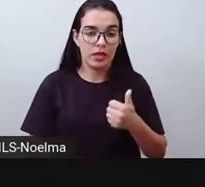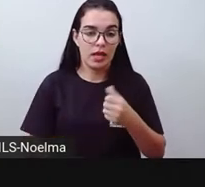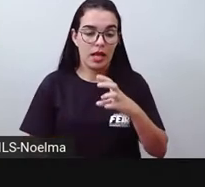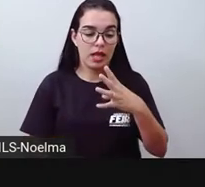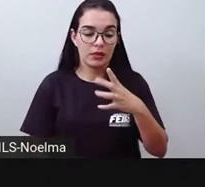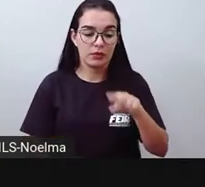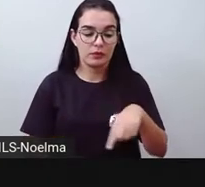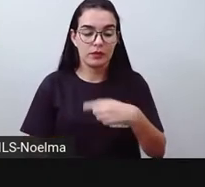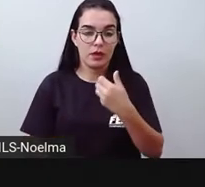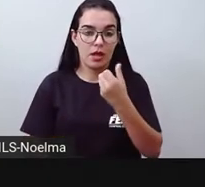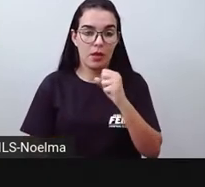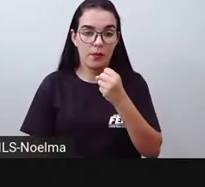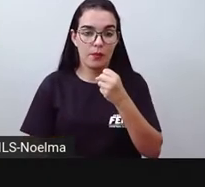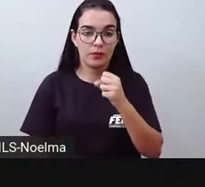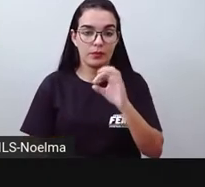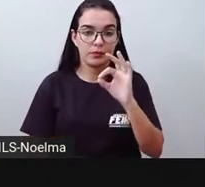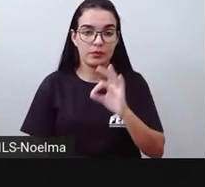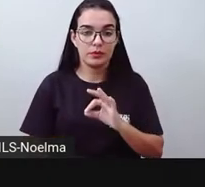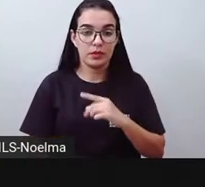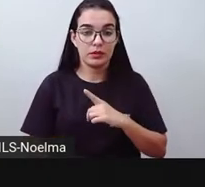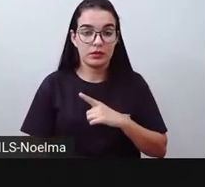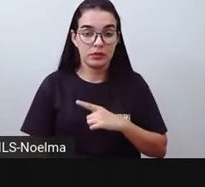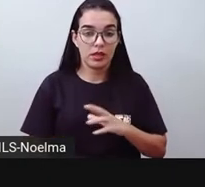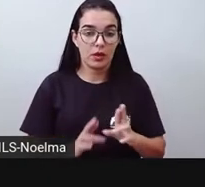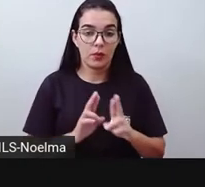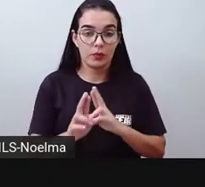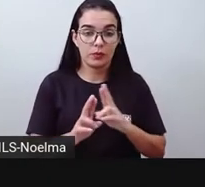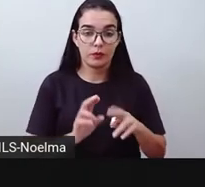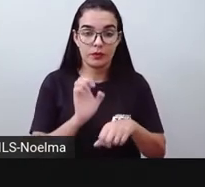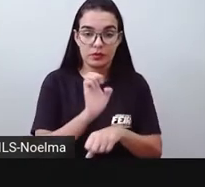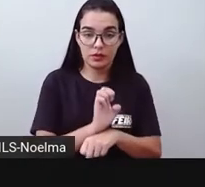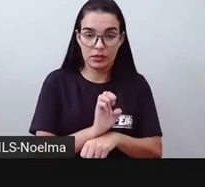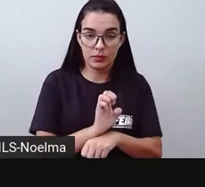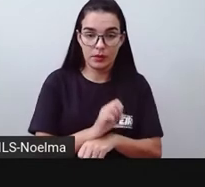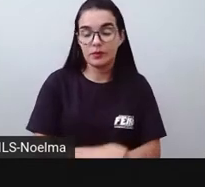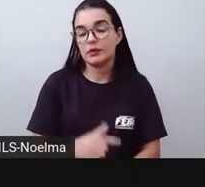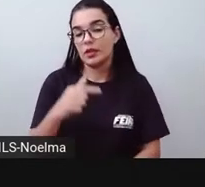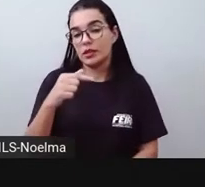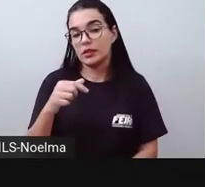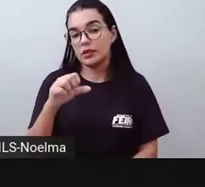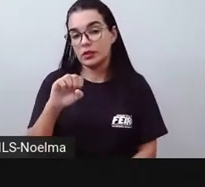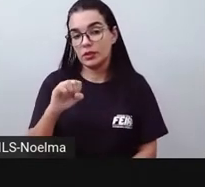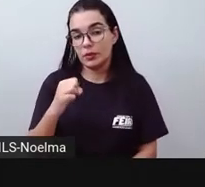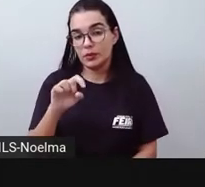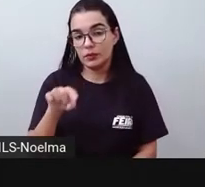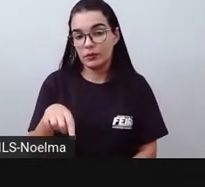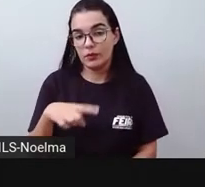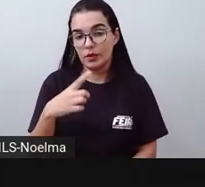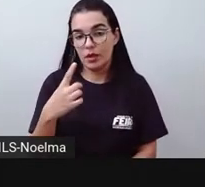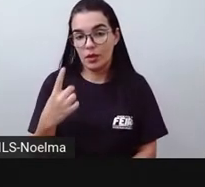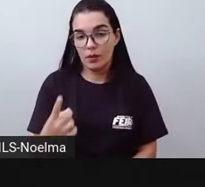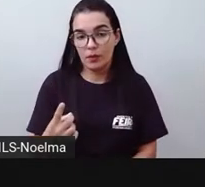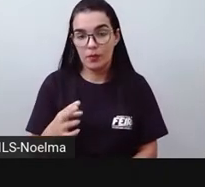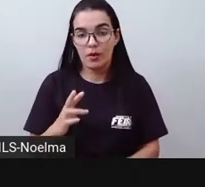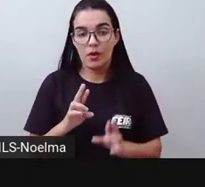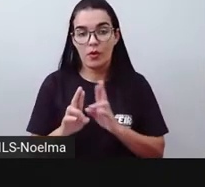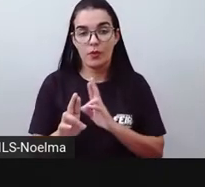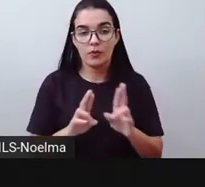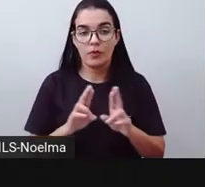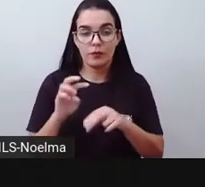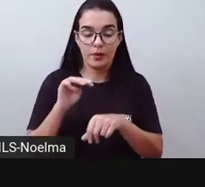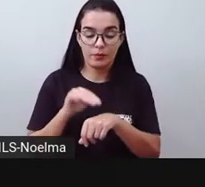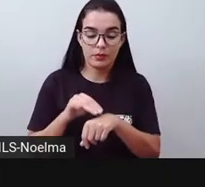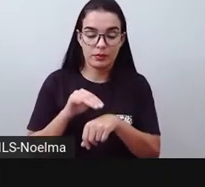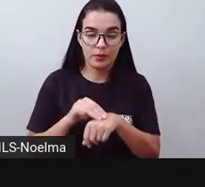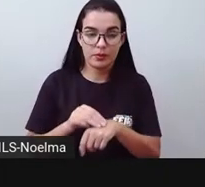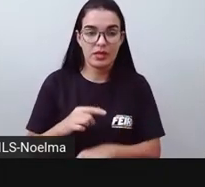são de rodovias estaduais, 78,1% são rodovias municipais e